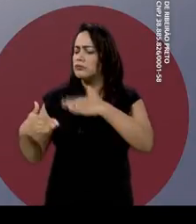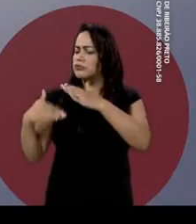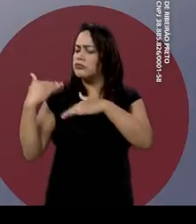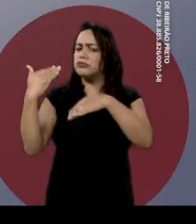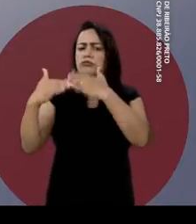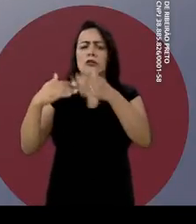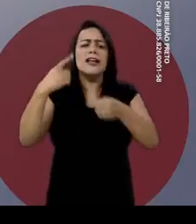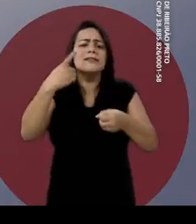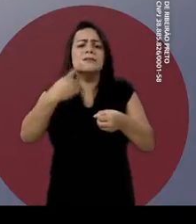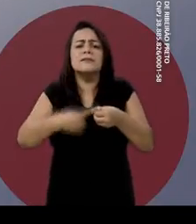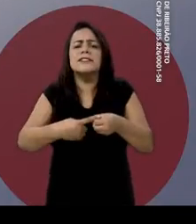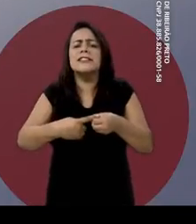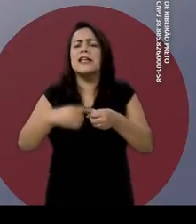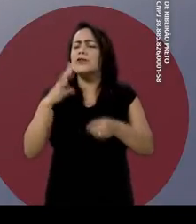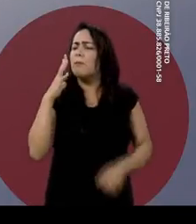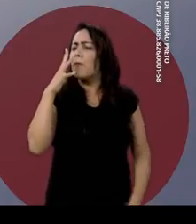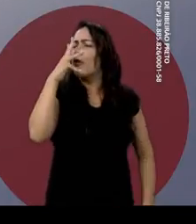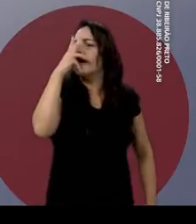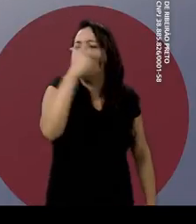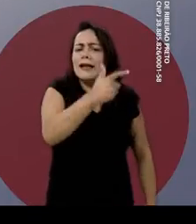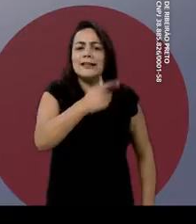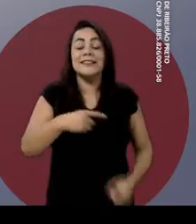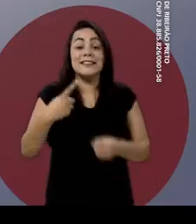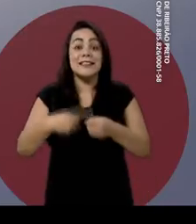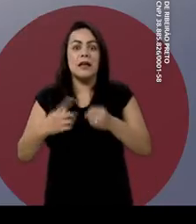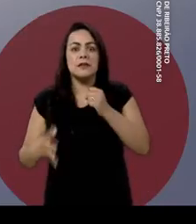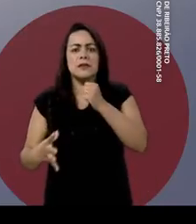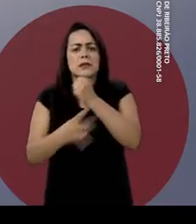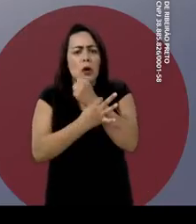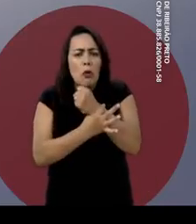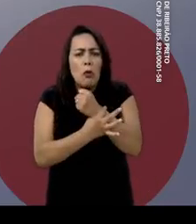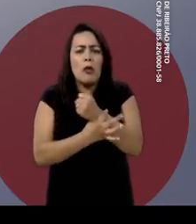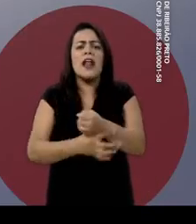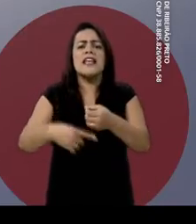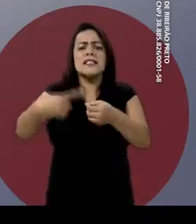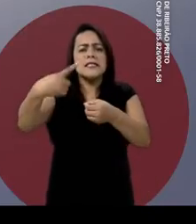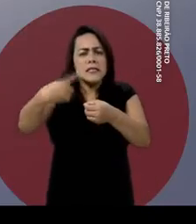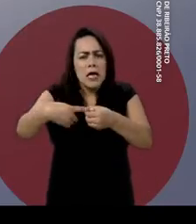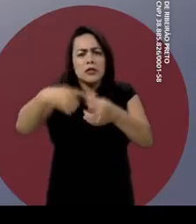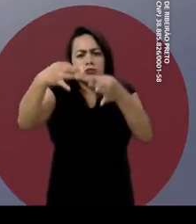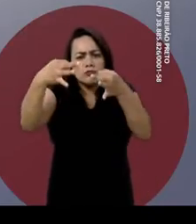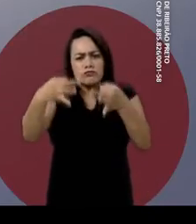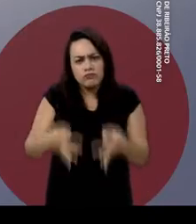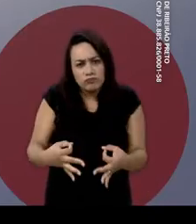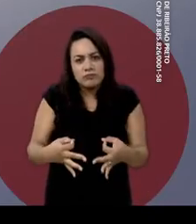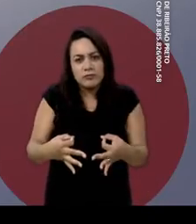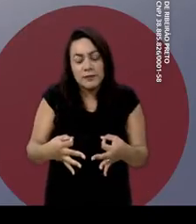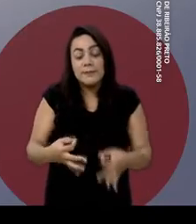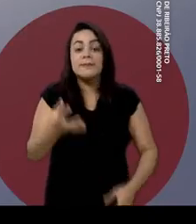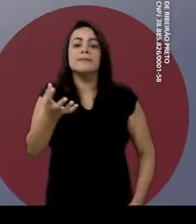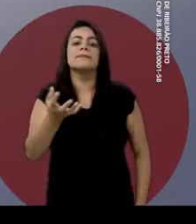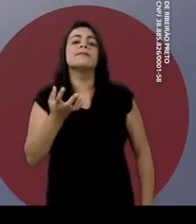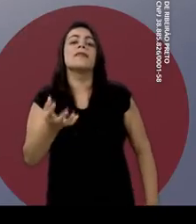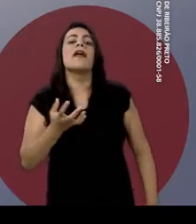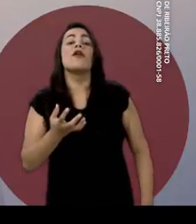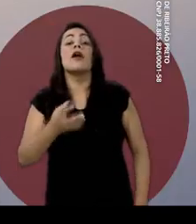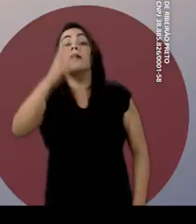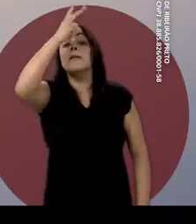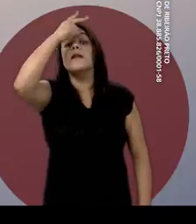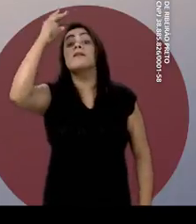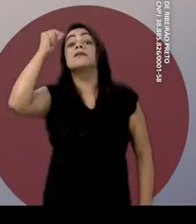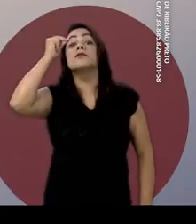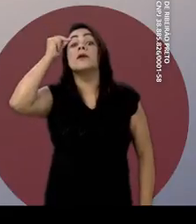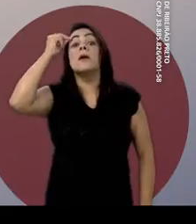cidade sustentável, de cidade bonita, de cidade segura e sobretudo de cidade justa. Eu quero ser prefeito para